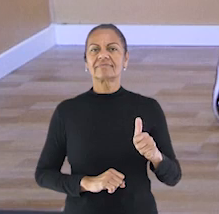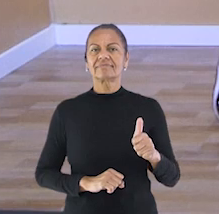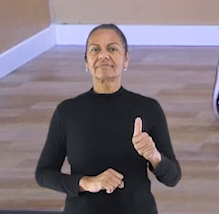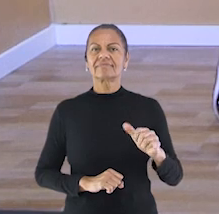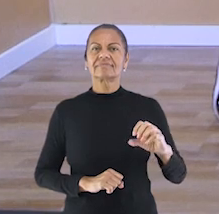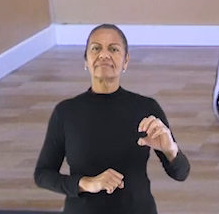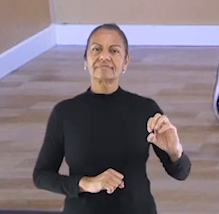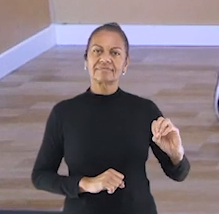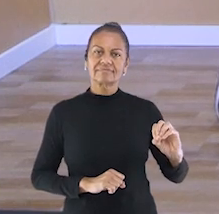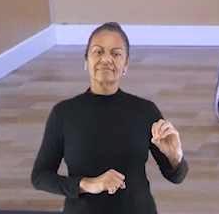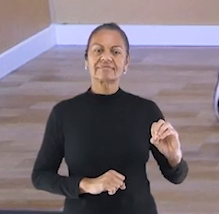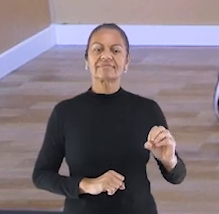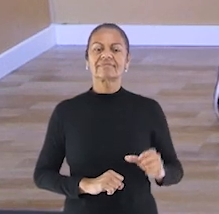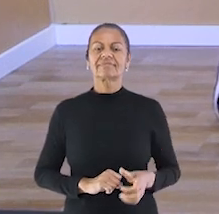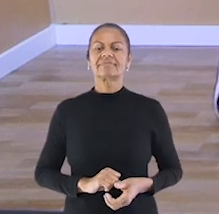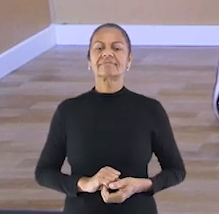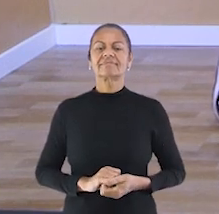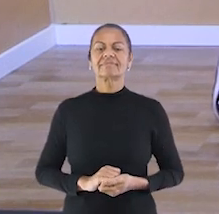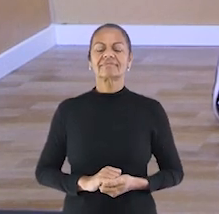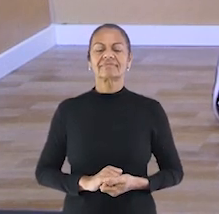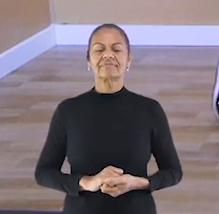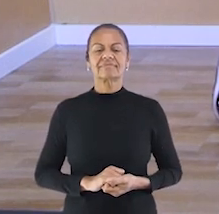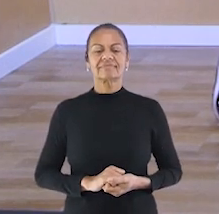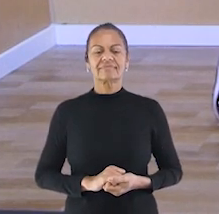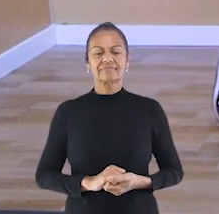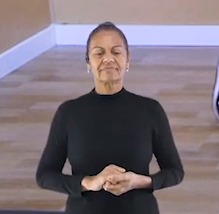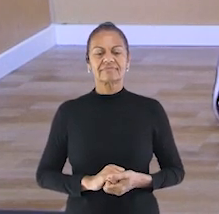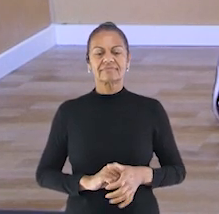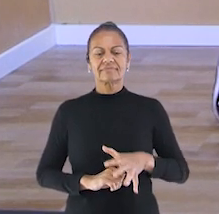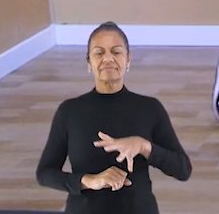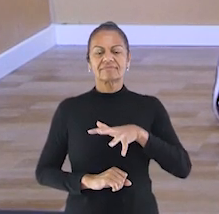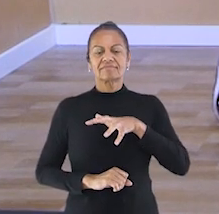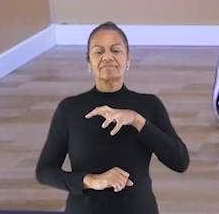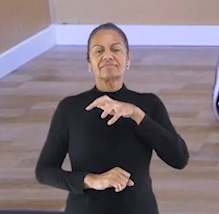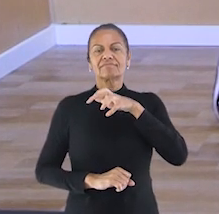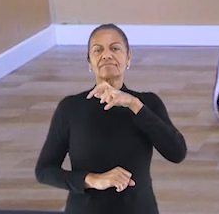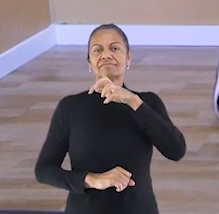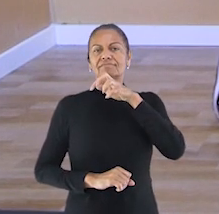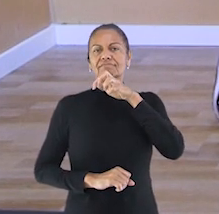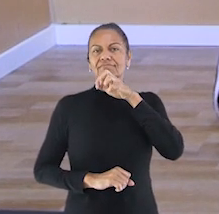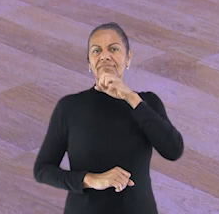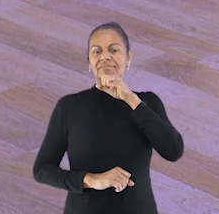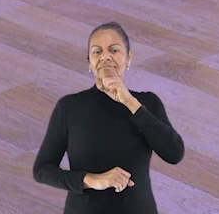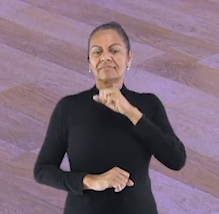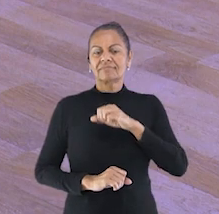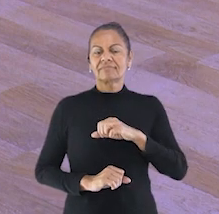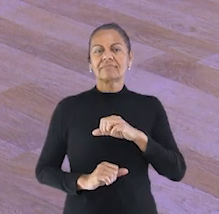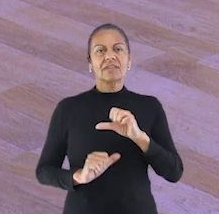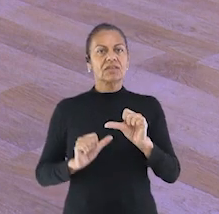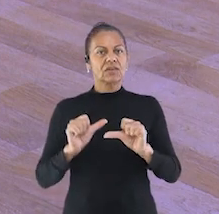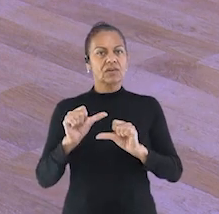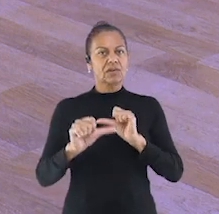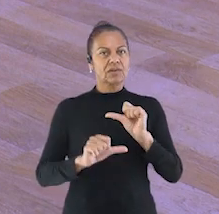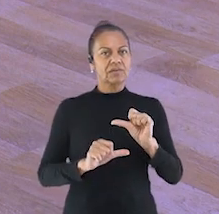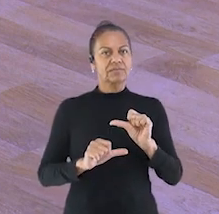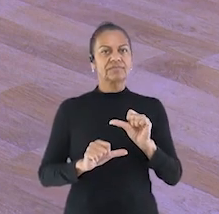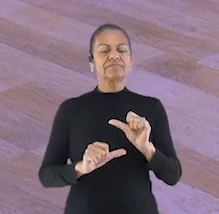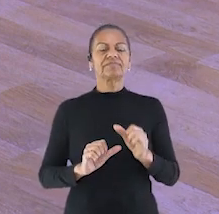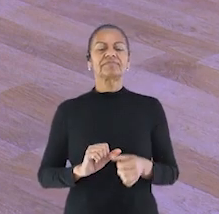nove, dez. Respira. Respira. Trocou, hein? Um,